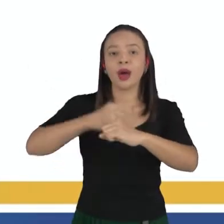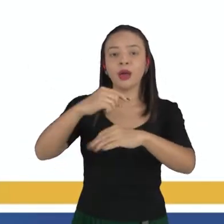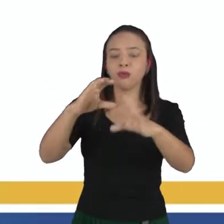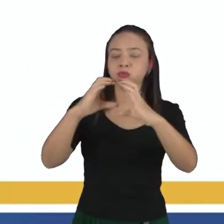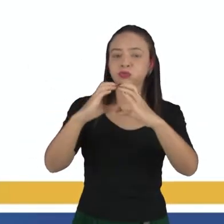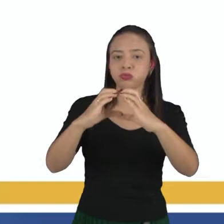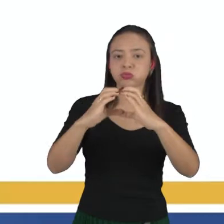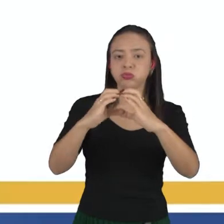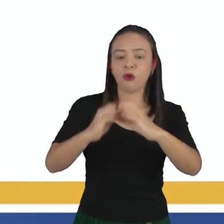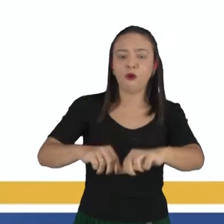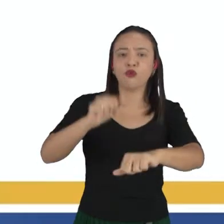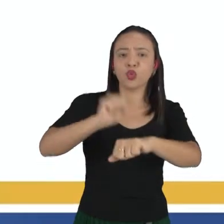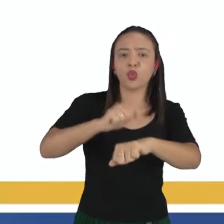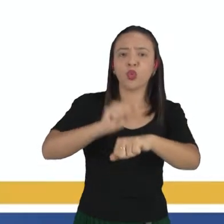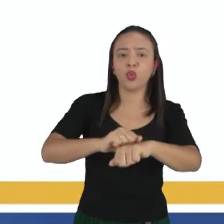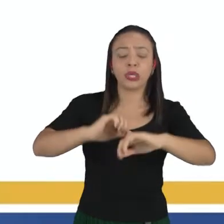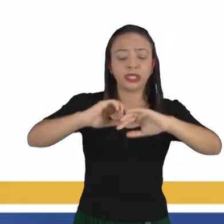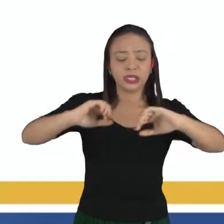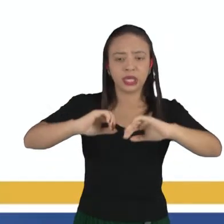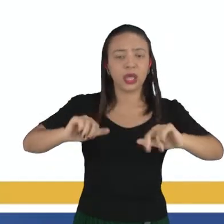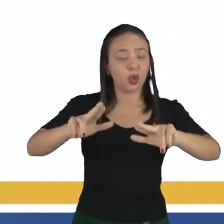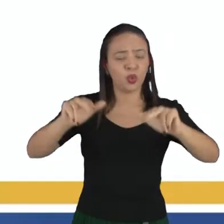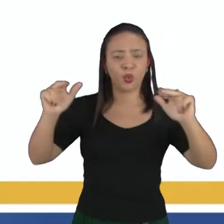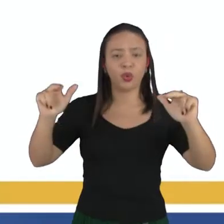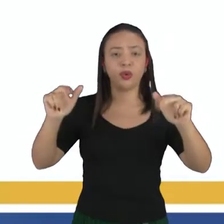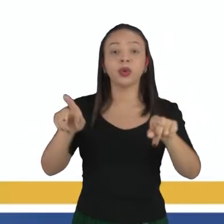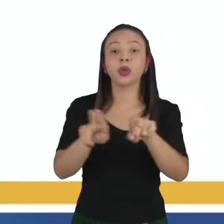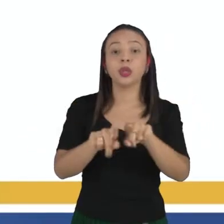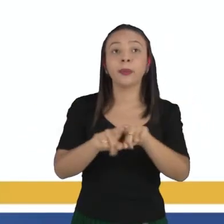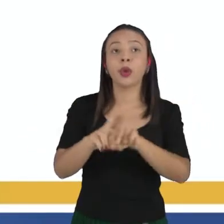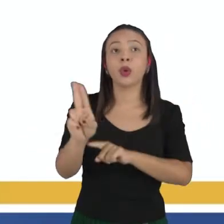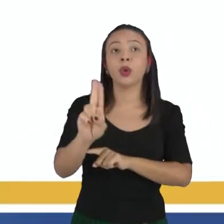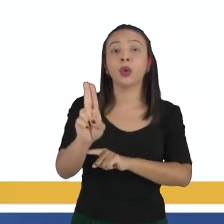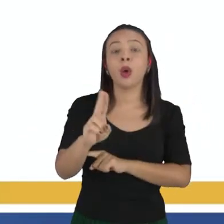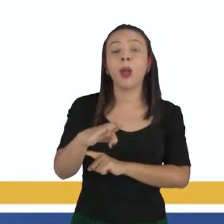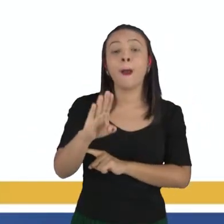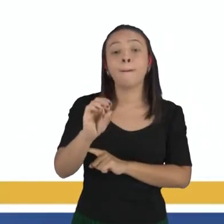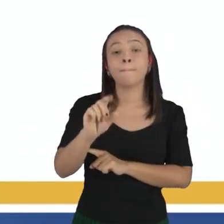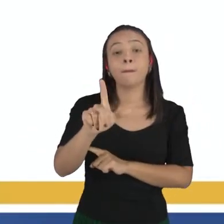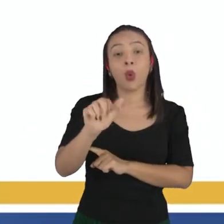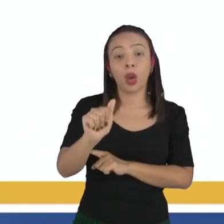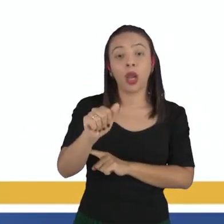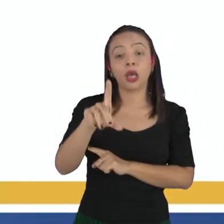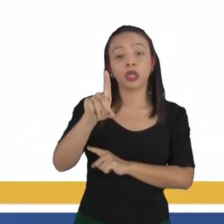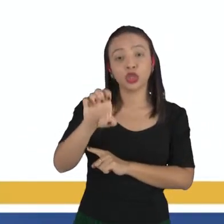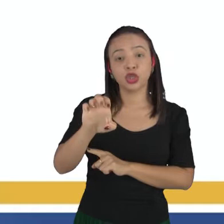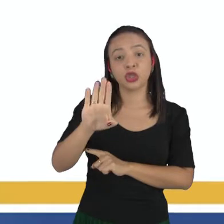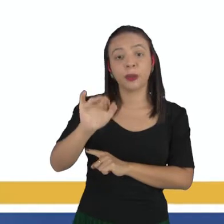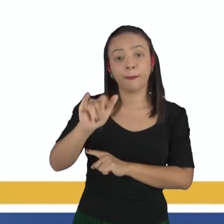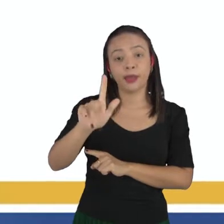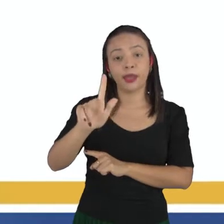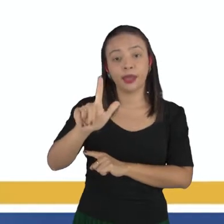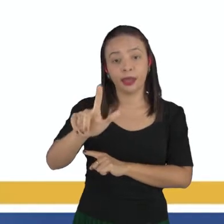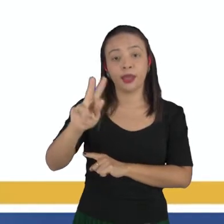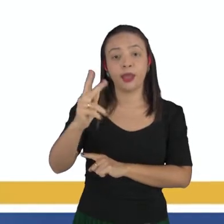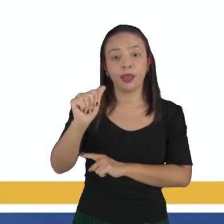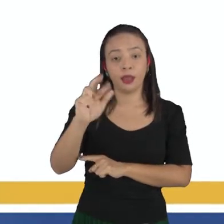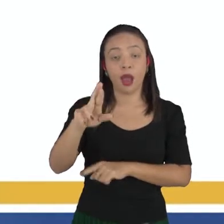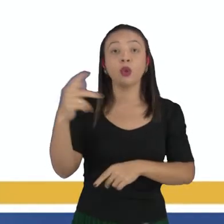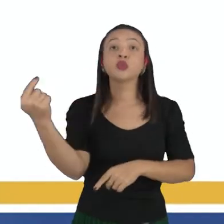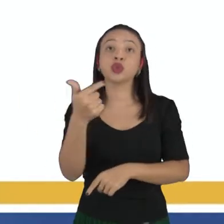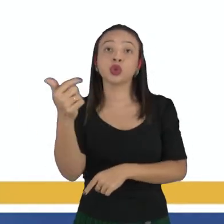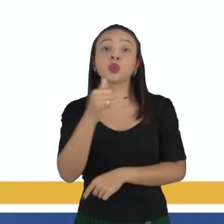esfera maciça indivisível e o nome do seu modelo é bola de bilhar. Segundo modelo atômico é o de